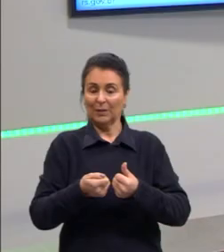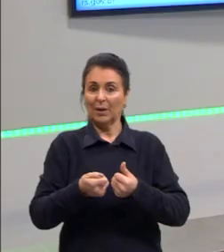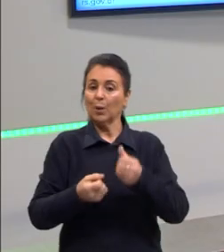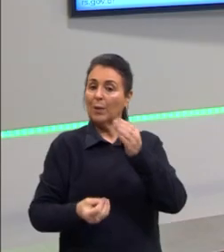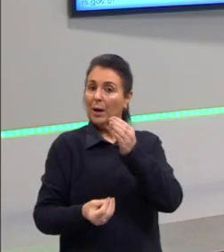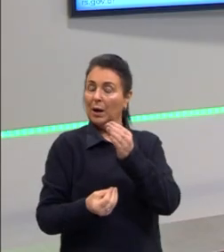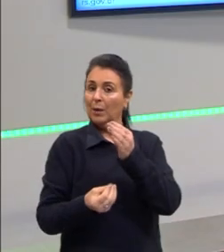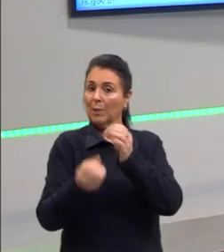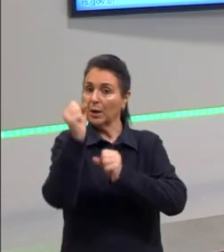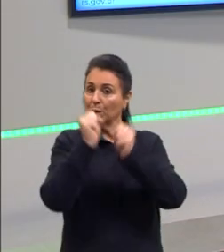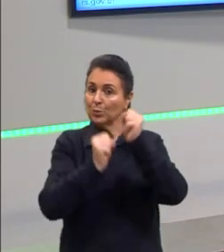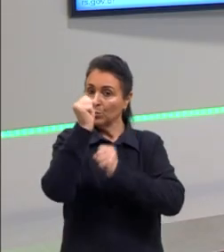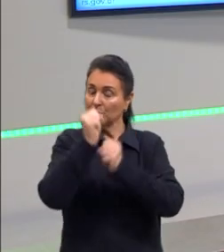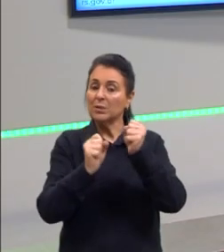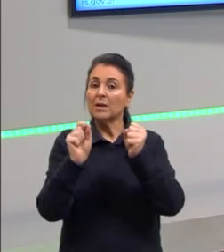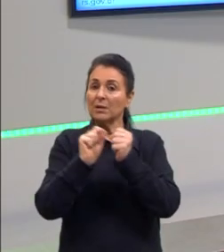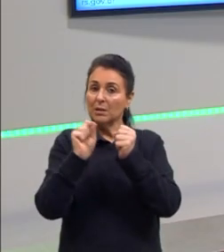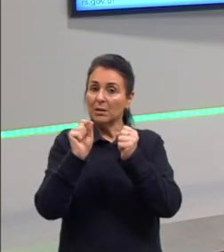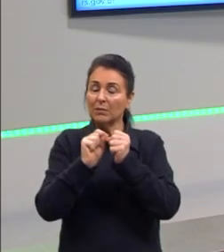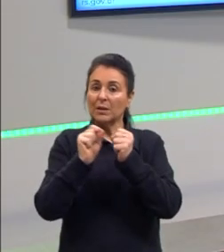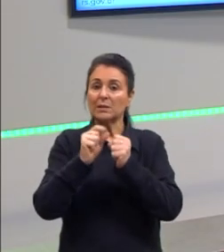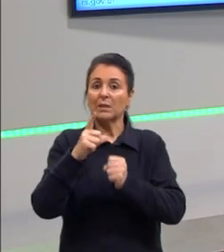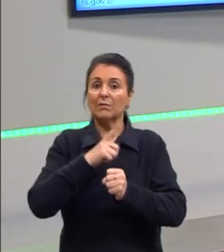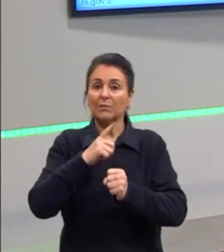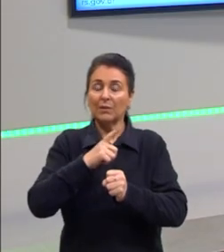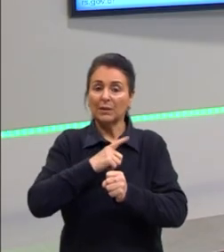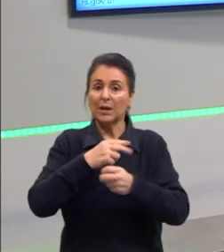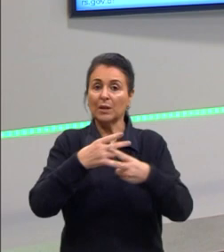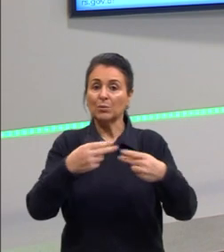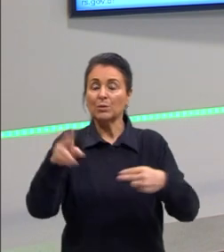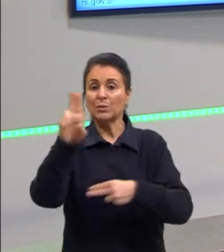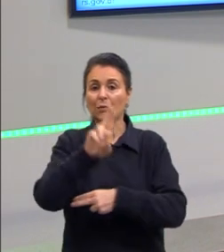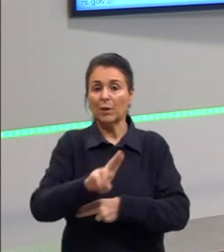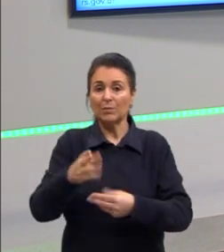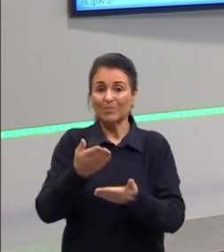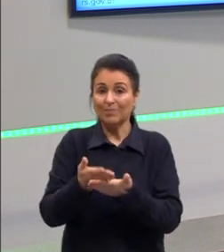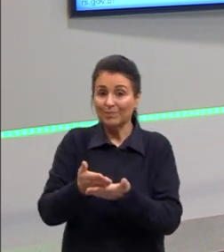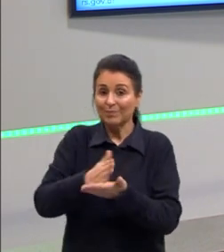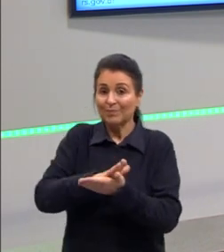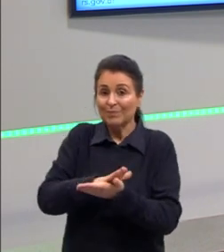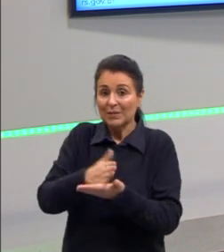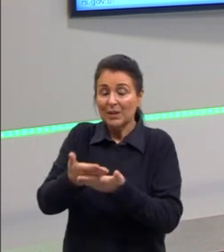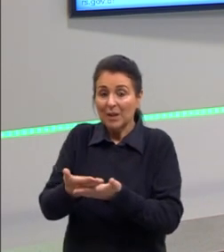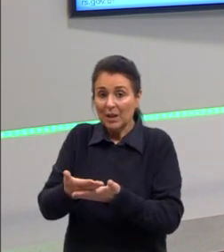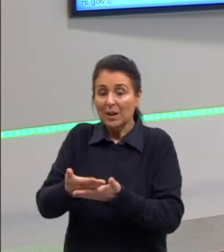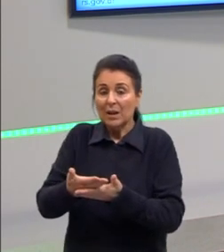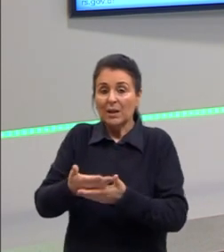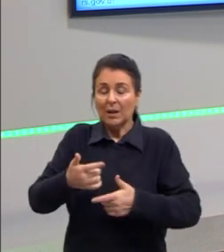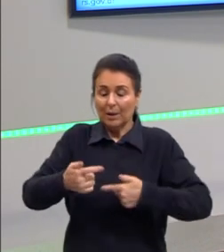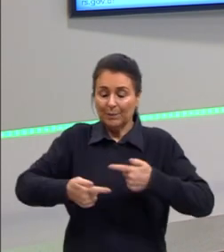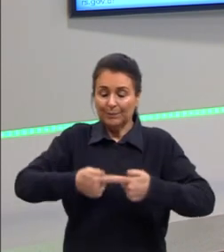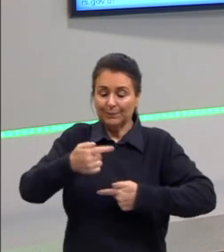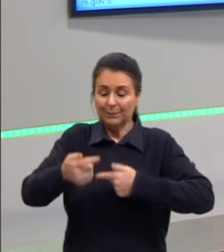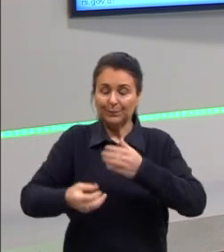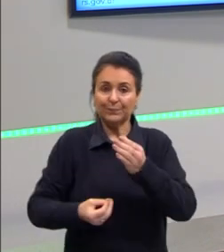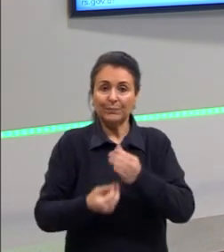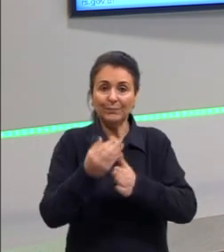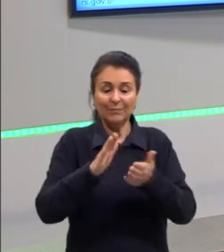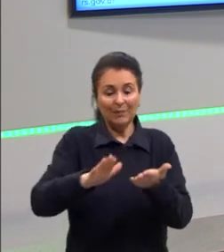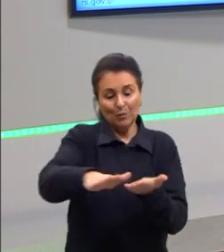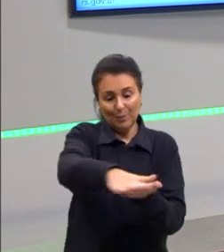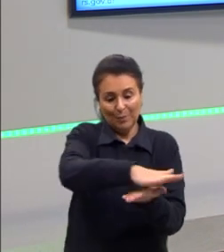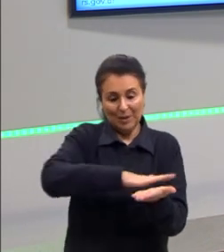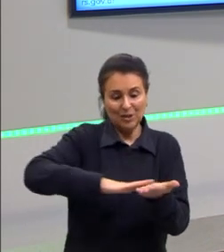a isso, certo, Cruzado? Então vai ter o bem de consumo intermediário, essa matéria-prima, então vai produzir, por exemplo, a chapa de aço e